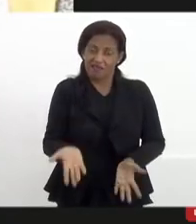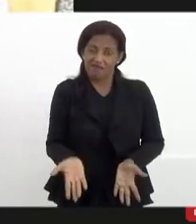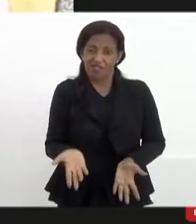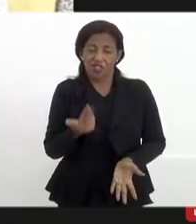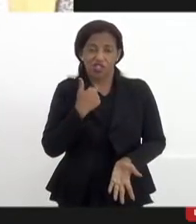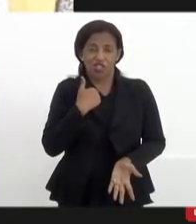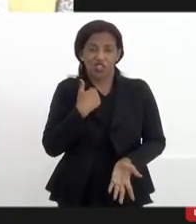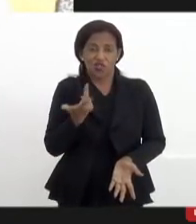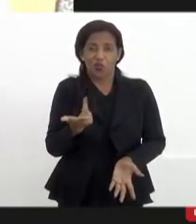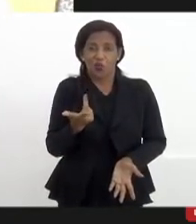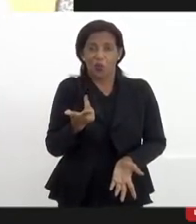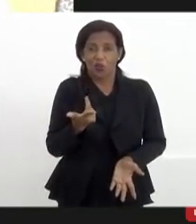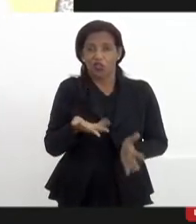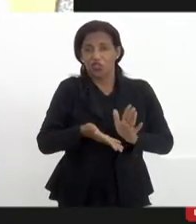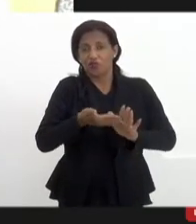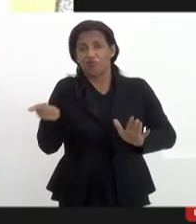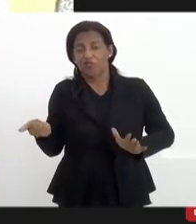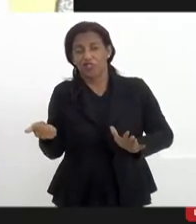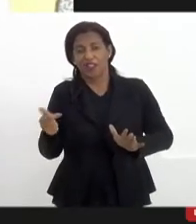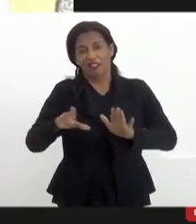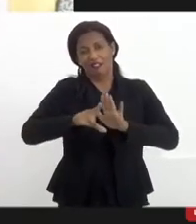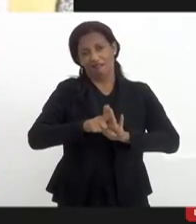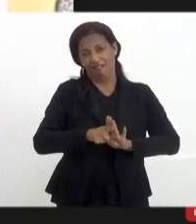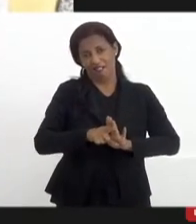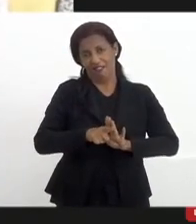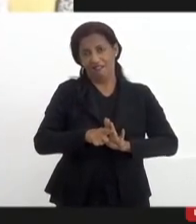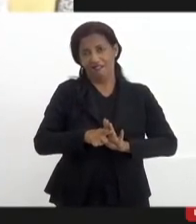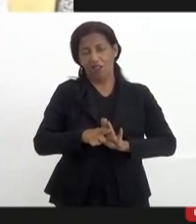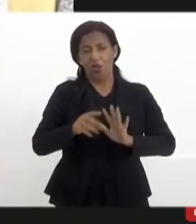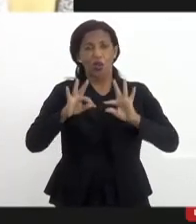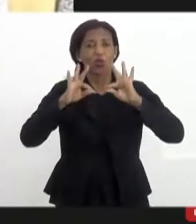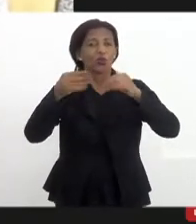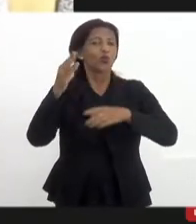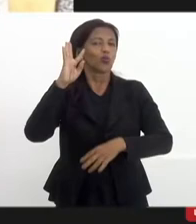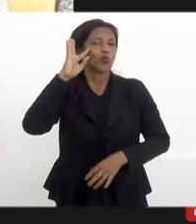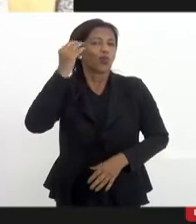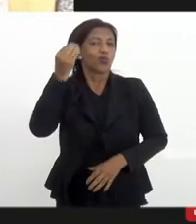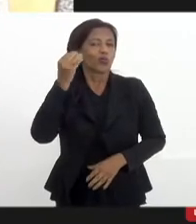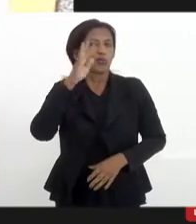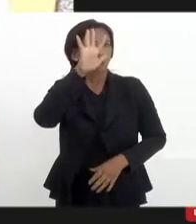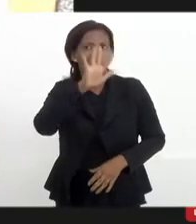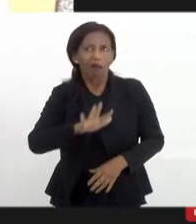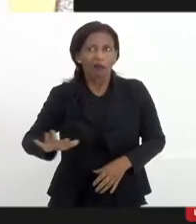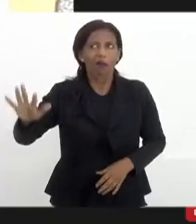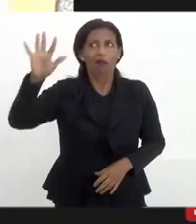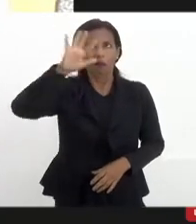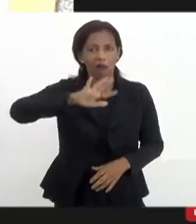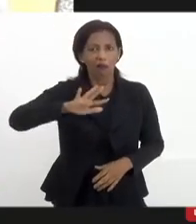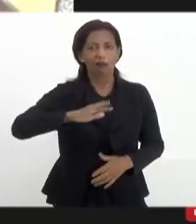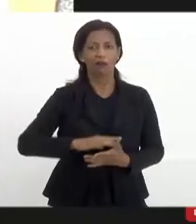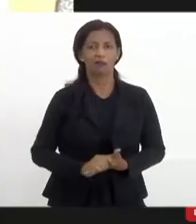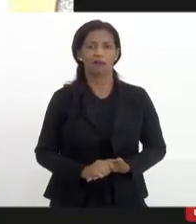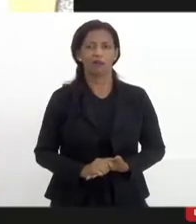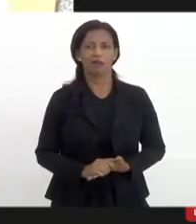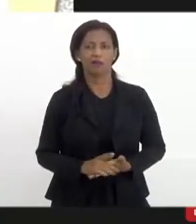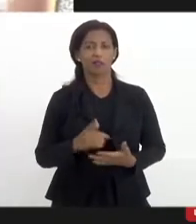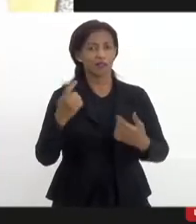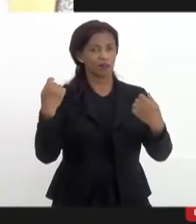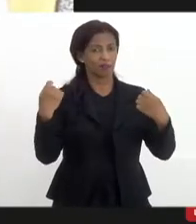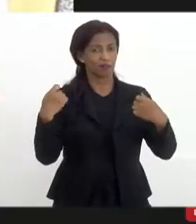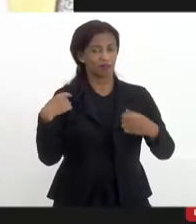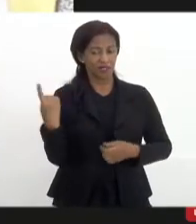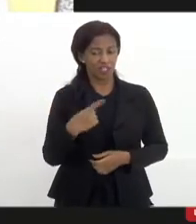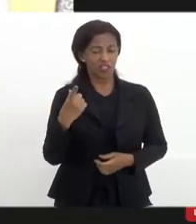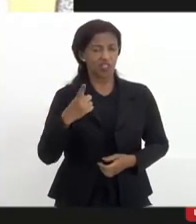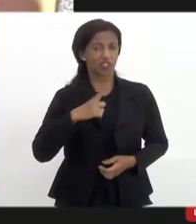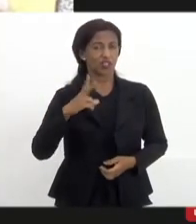pode ficar sem lei nenhuma. Tudo é resolvido no nível nacional. E a gente tem um